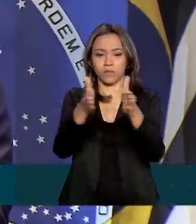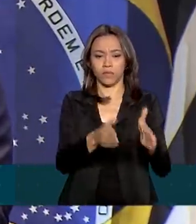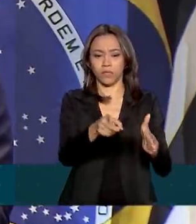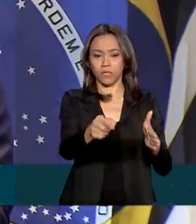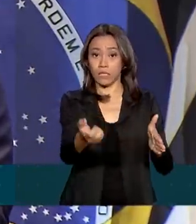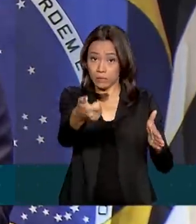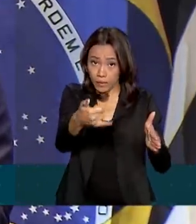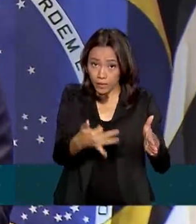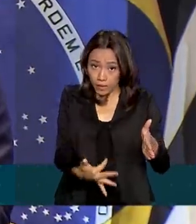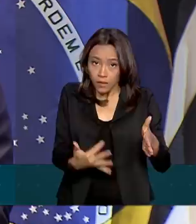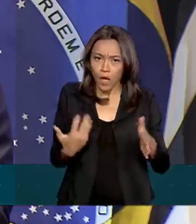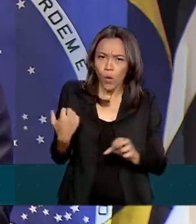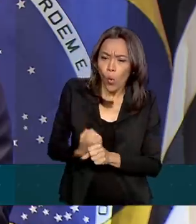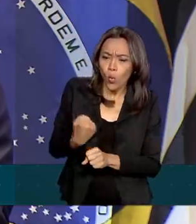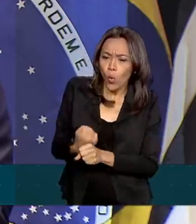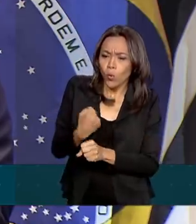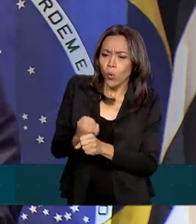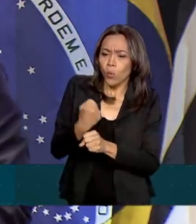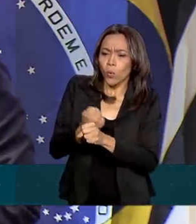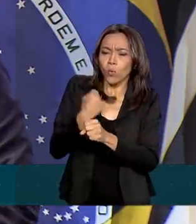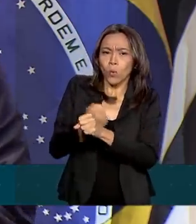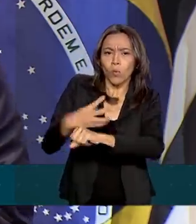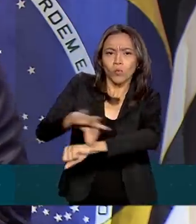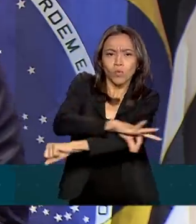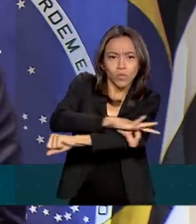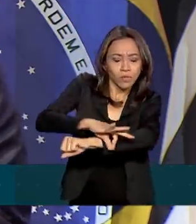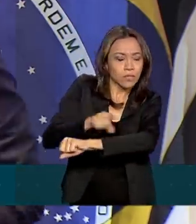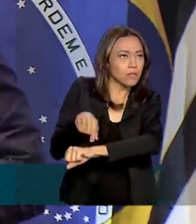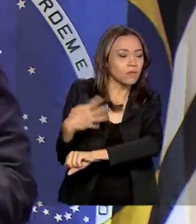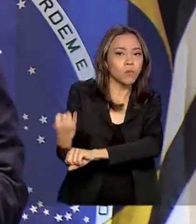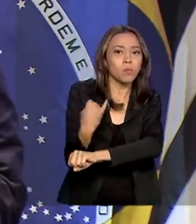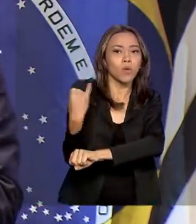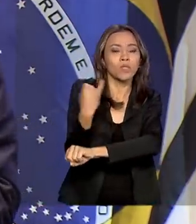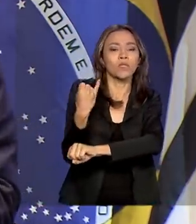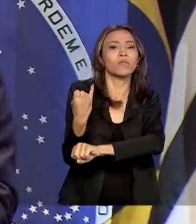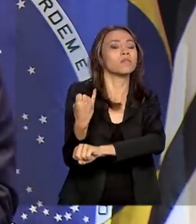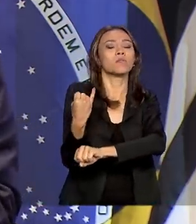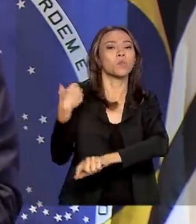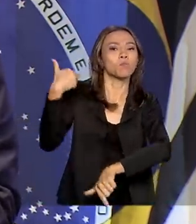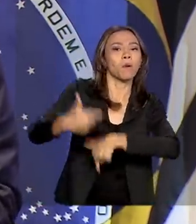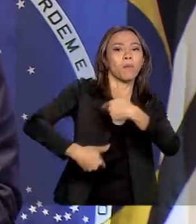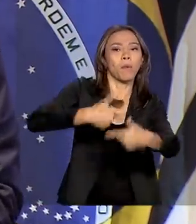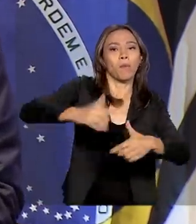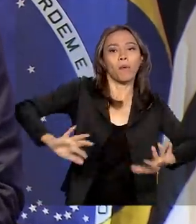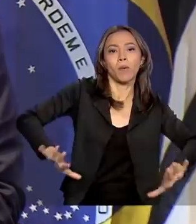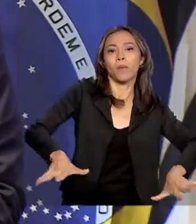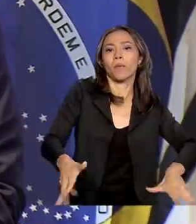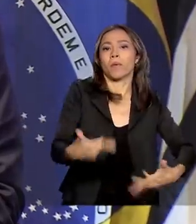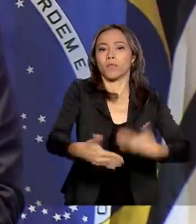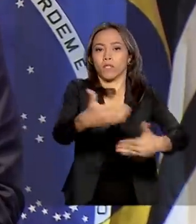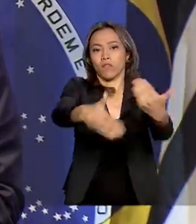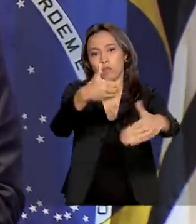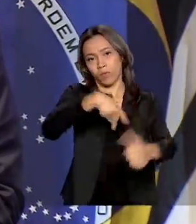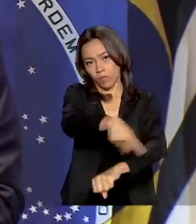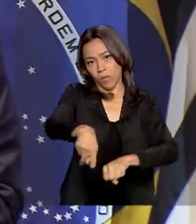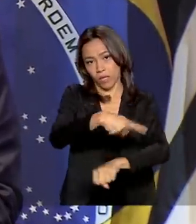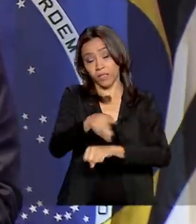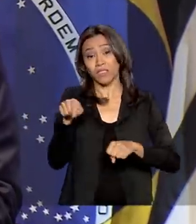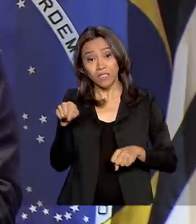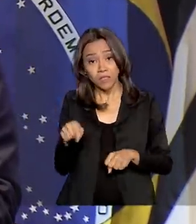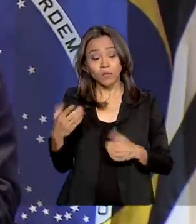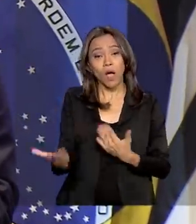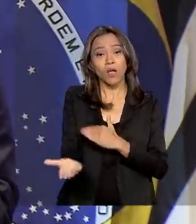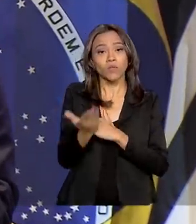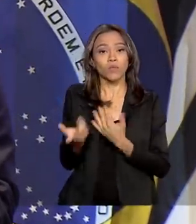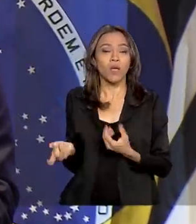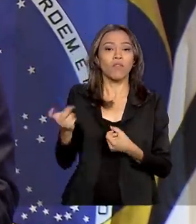foi um dos motores de desenvolvimento do Brasil e tem papel fundamental na retomada do emprego